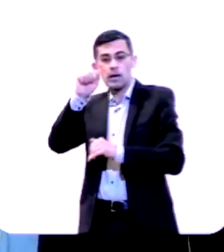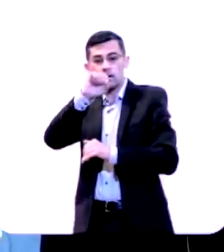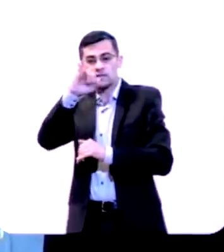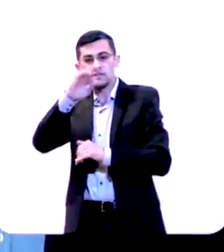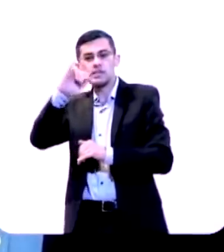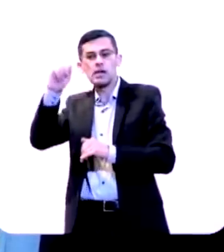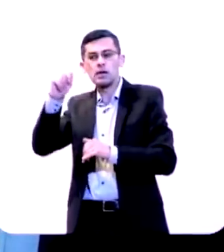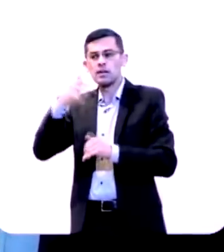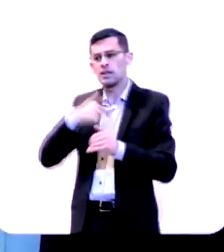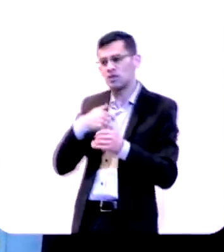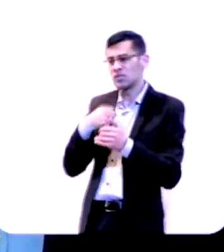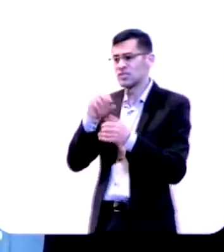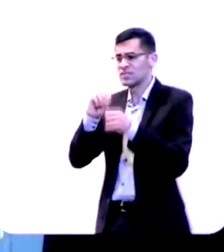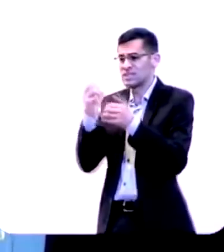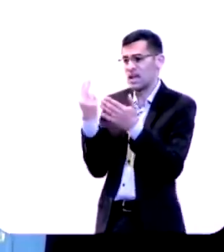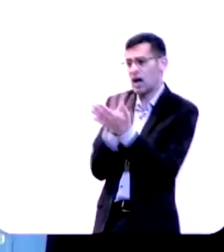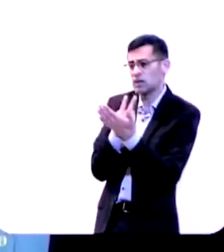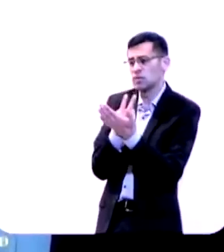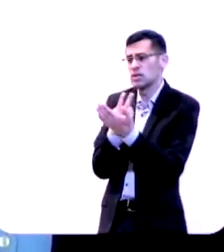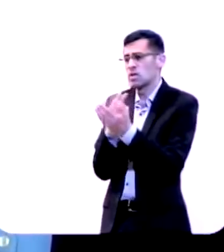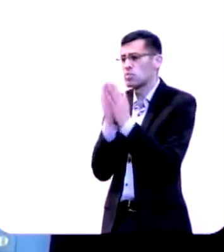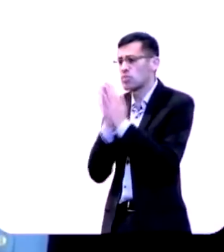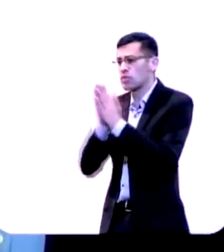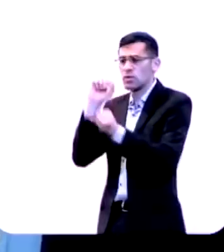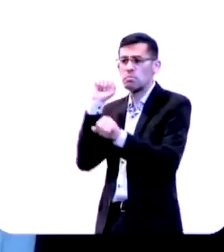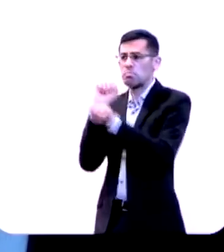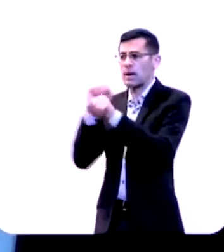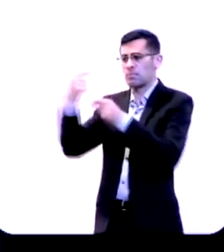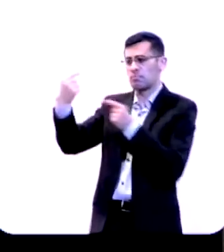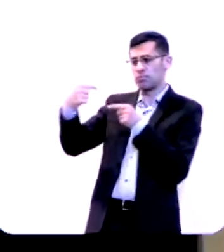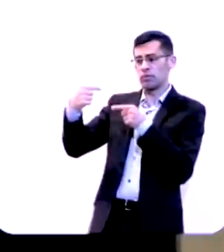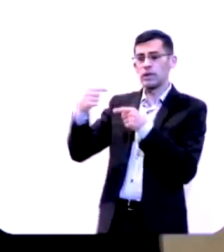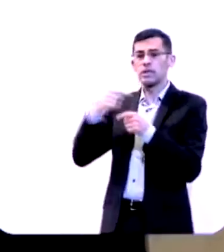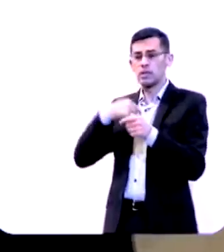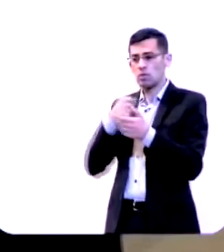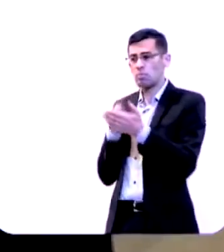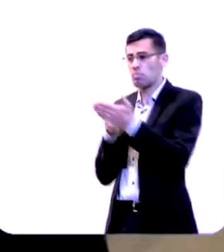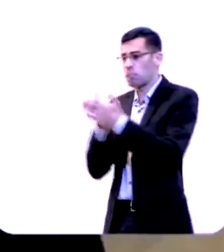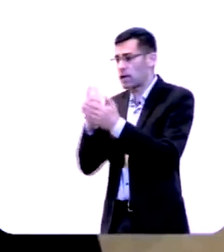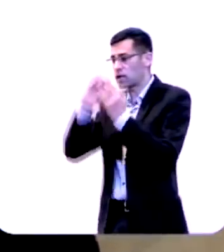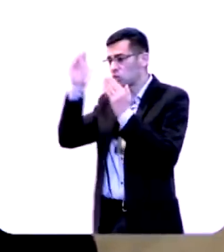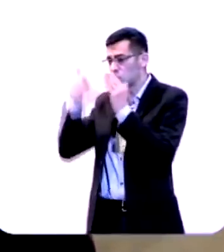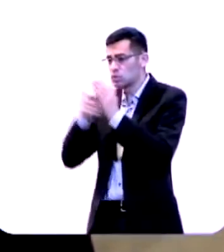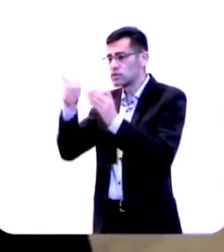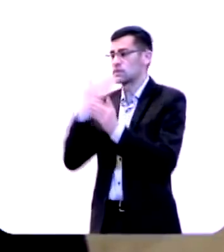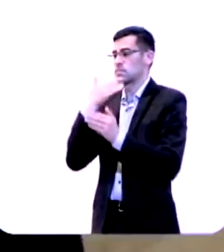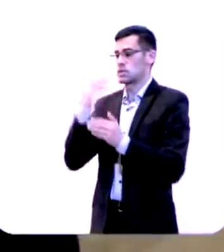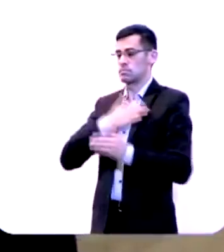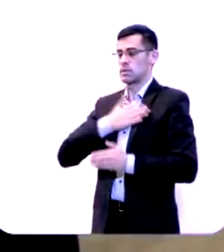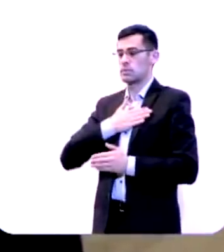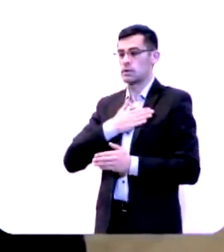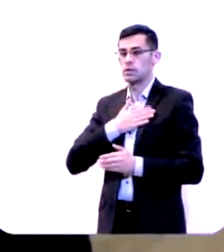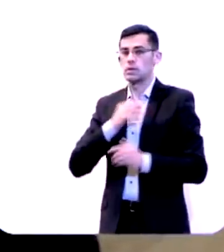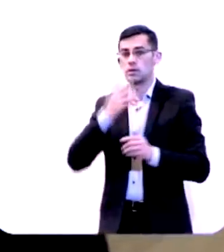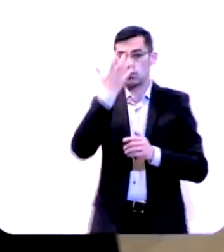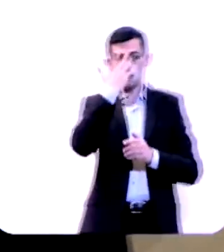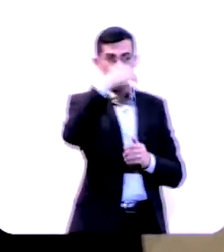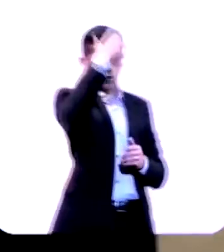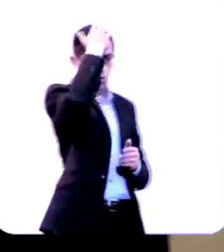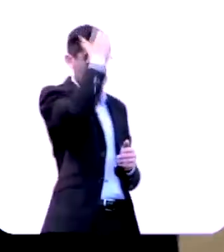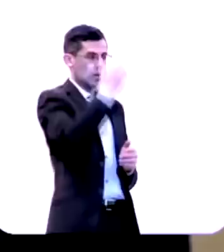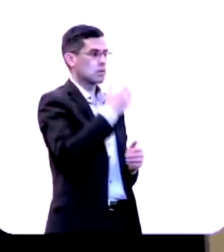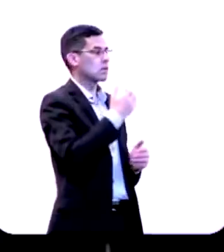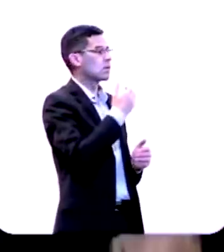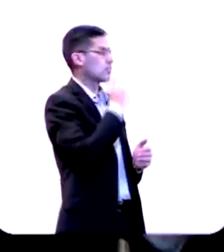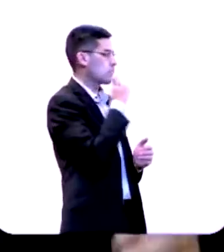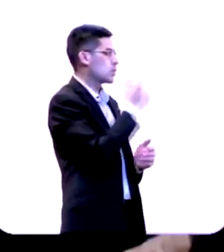Cometi um erro. Para de atacar-me, e eu pagarei tudo o que exigires. E o rei da Síria